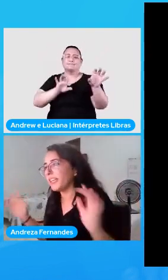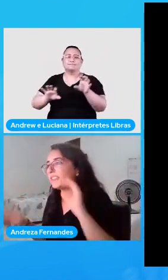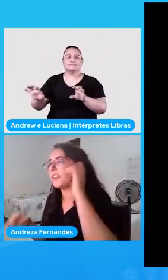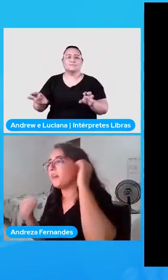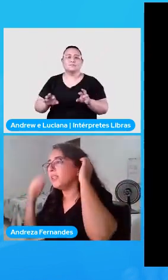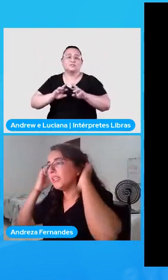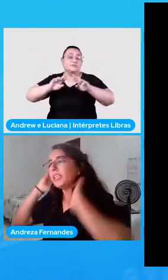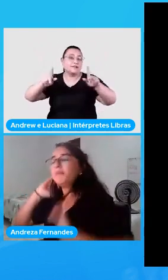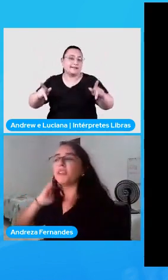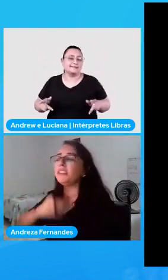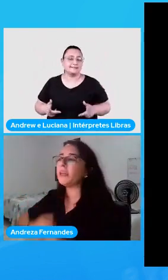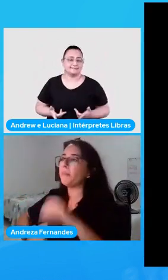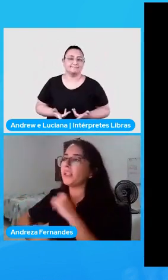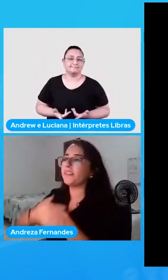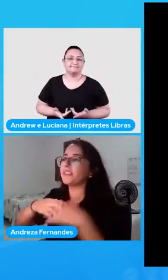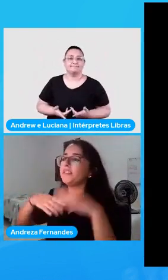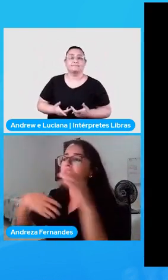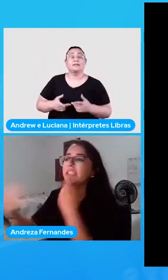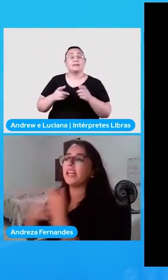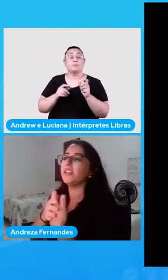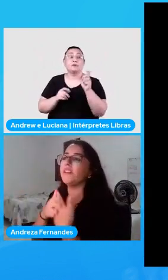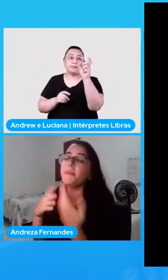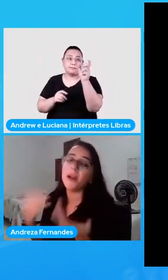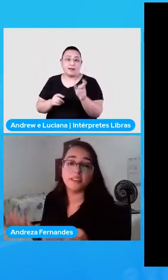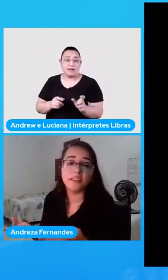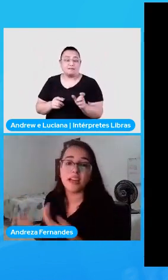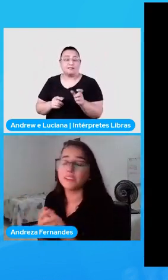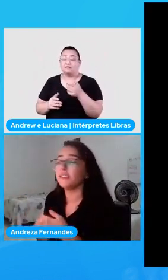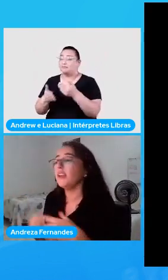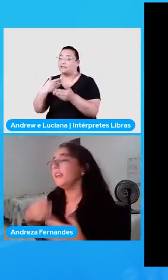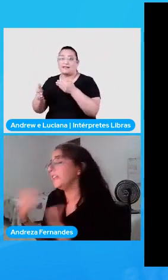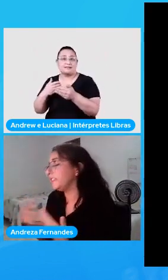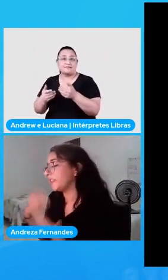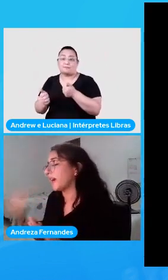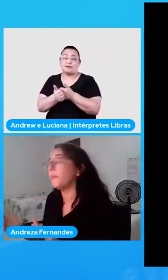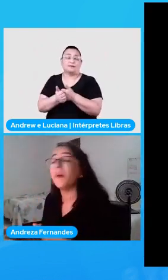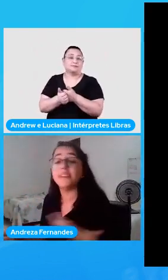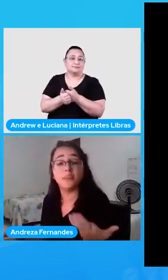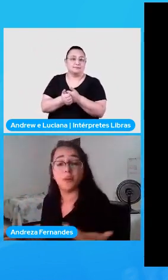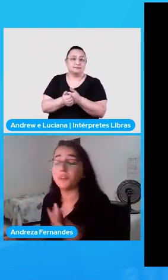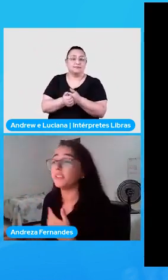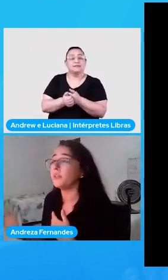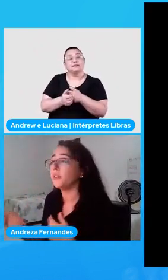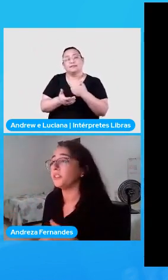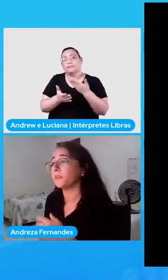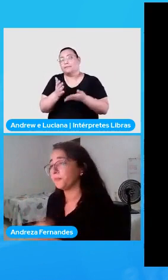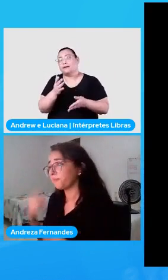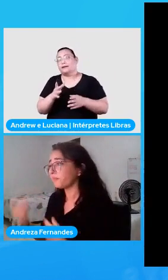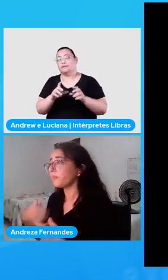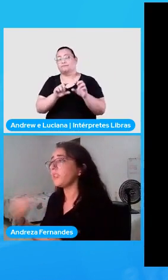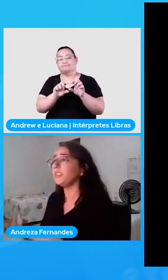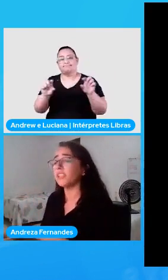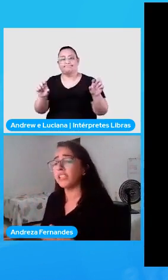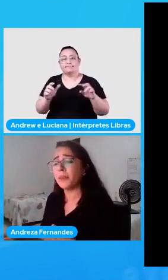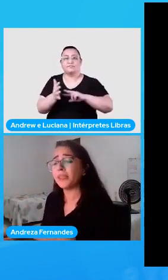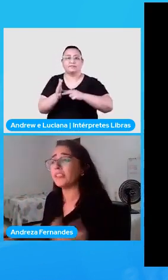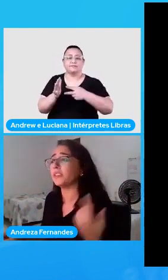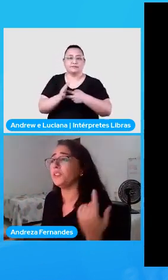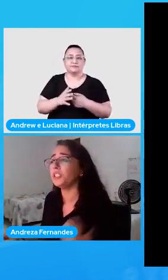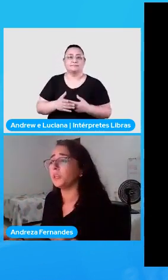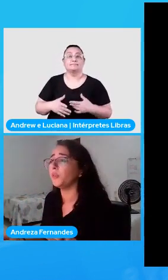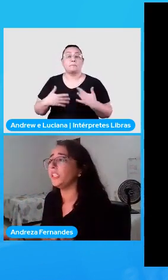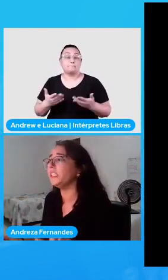diferentes, sabe? E podem ter palavras que não têm nada a ver perto delas. E a gente acaba perdendo um pouco da semântica. já na